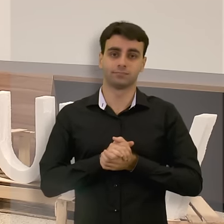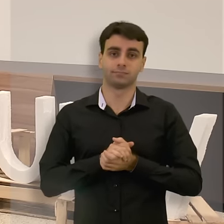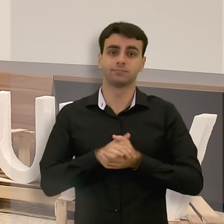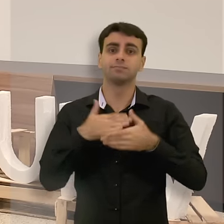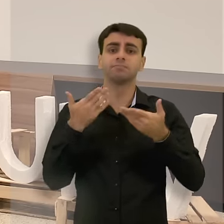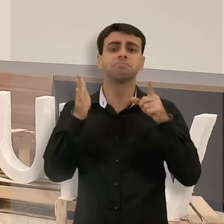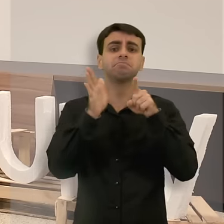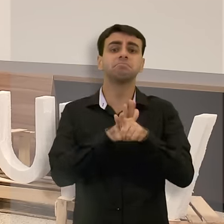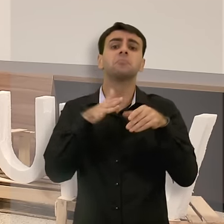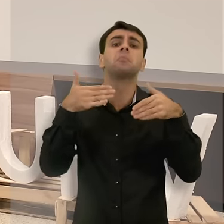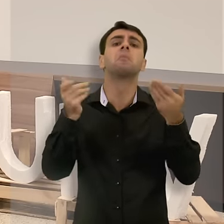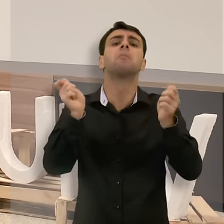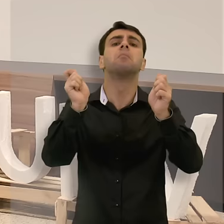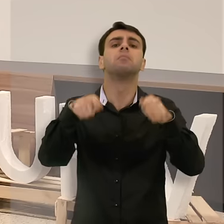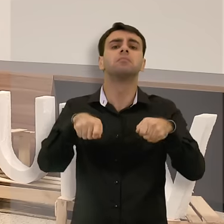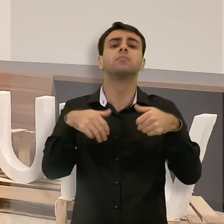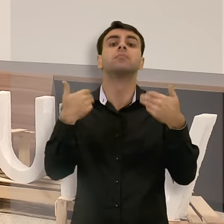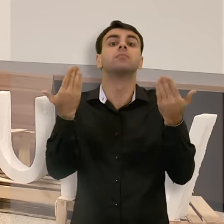Qual a possibilidade?